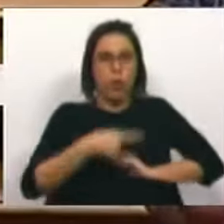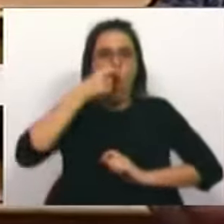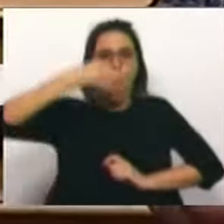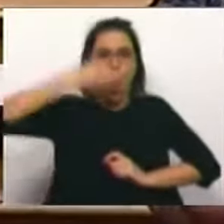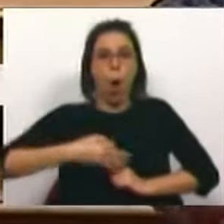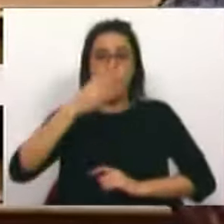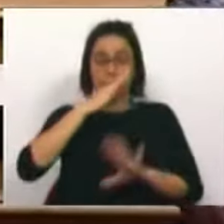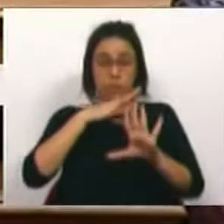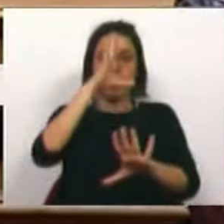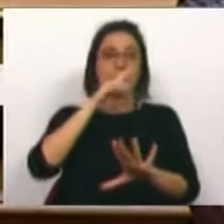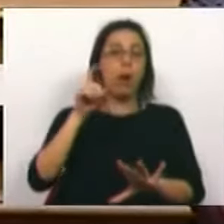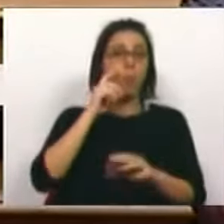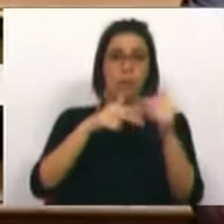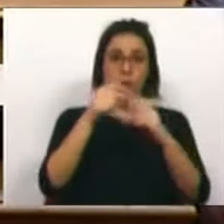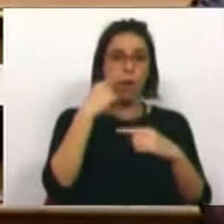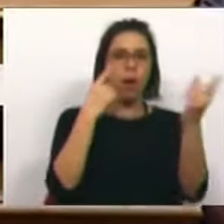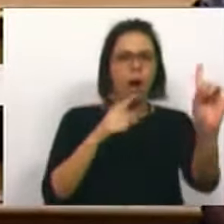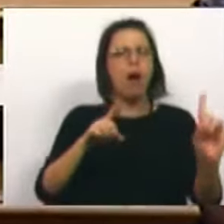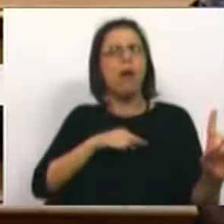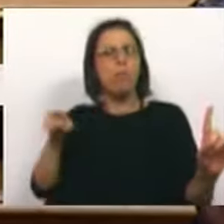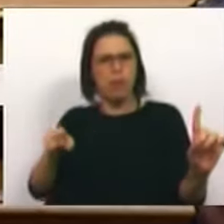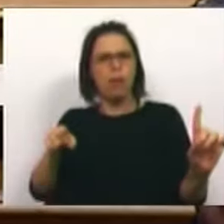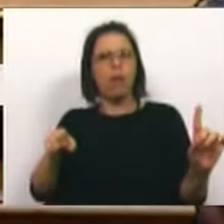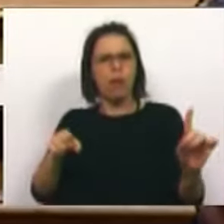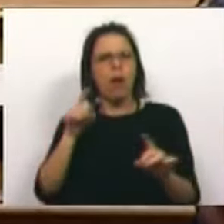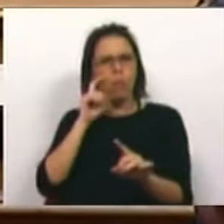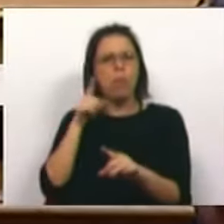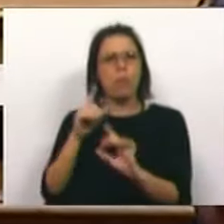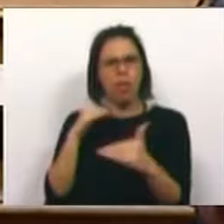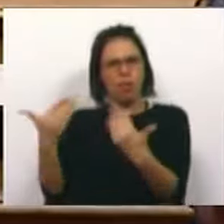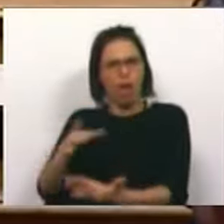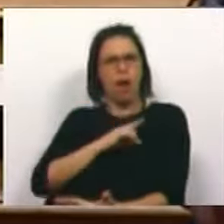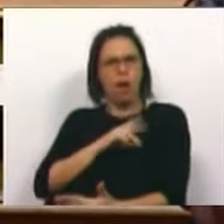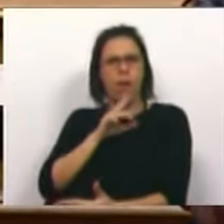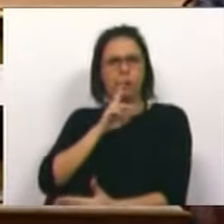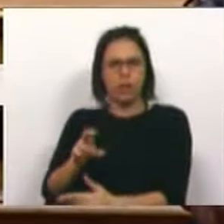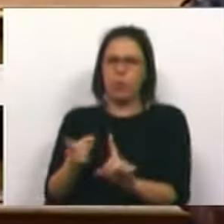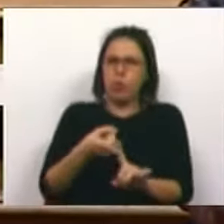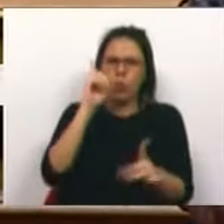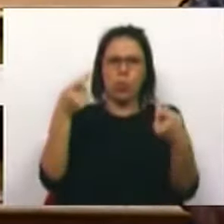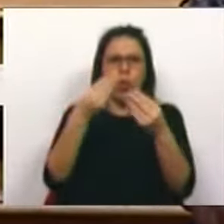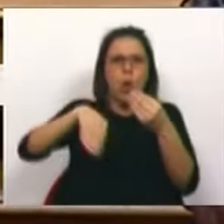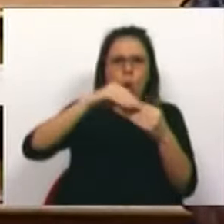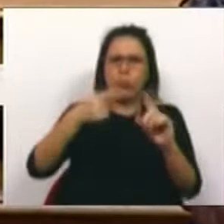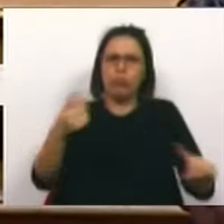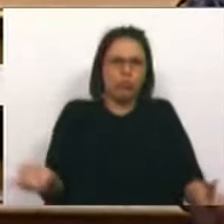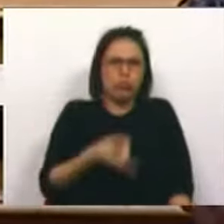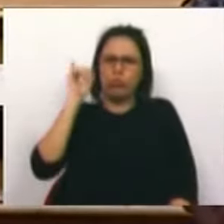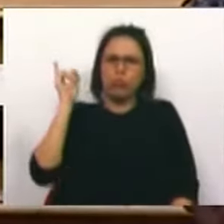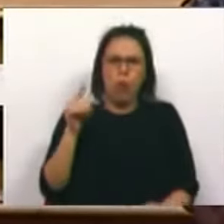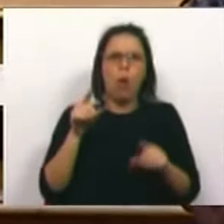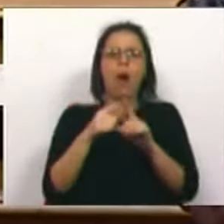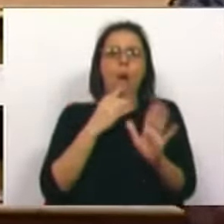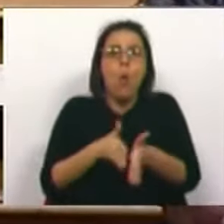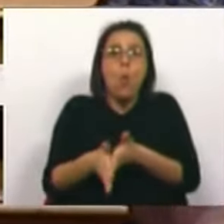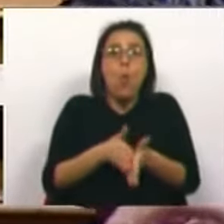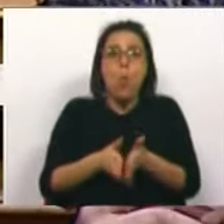o Estado não assegura a construção do público, o privado vai e assegura a oferta privada. Por isso não é complementaridade, Sr. Ministro, é o